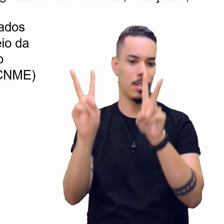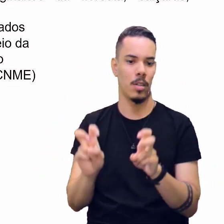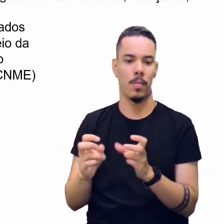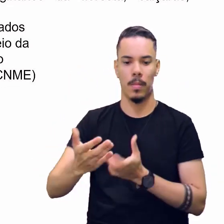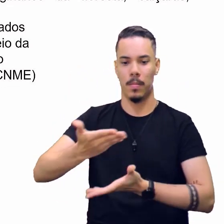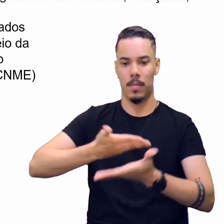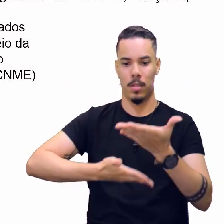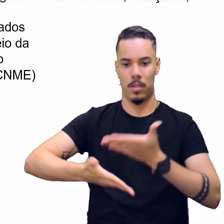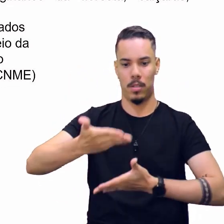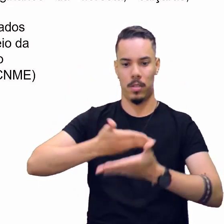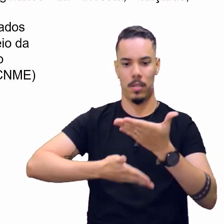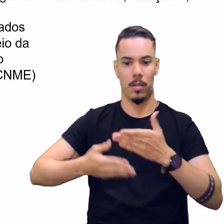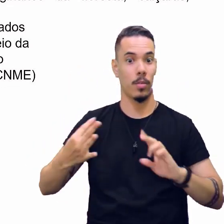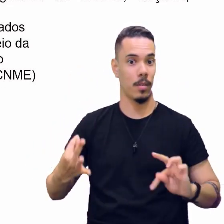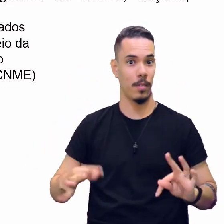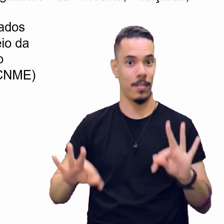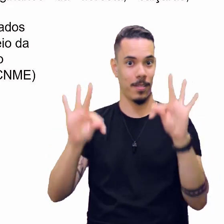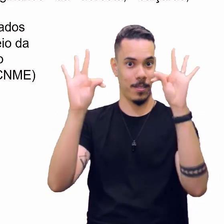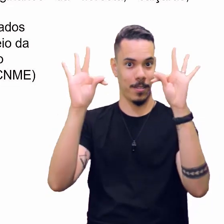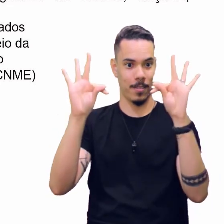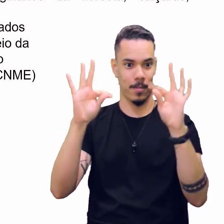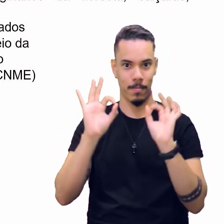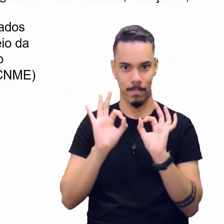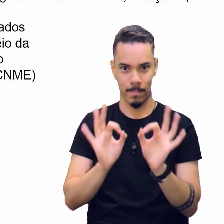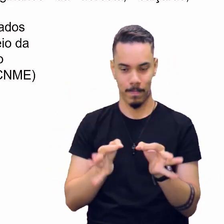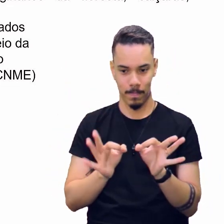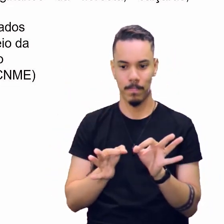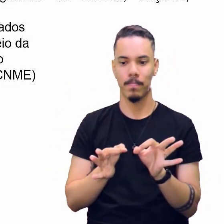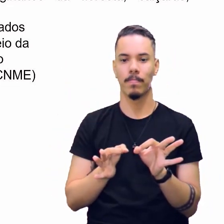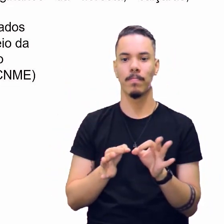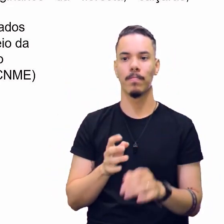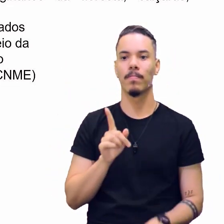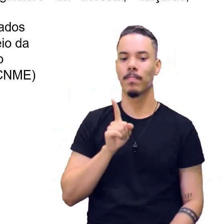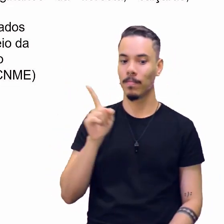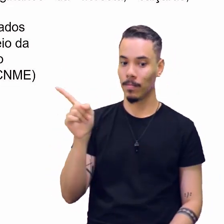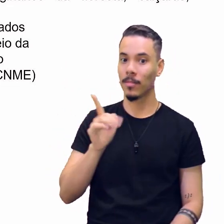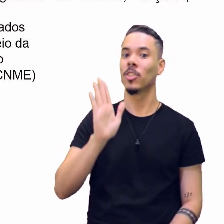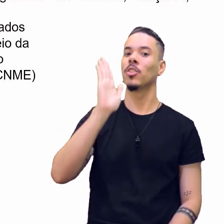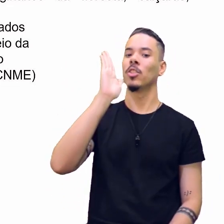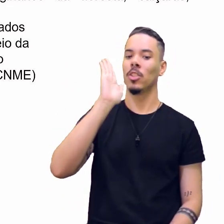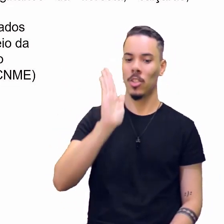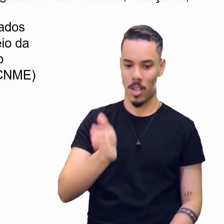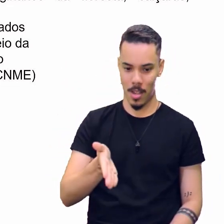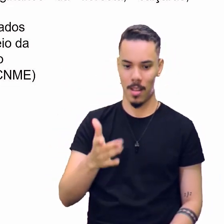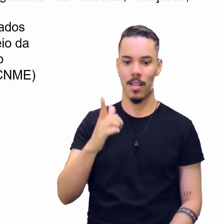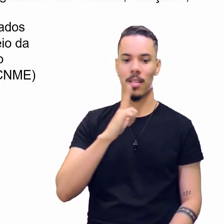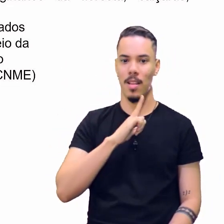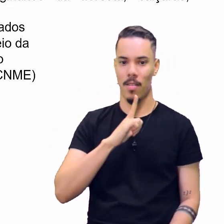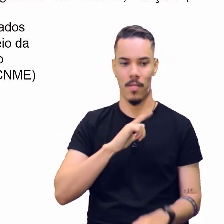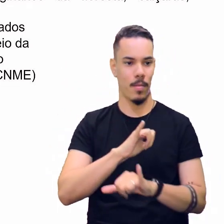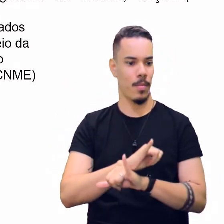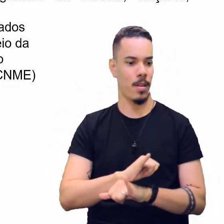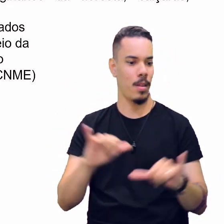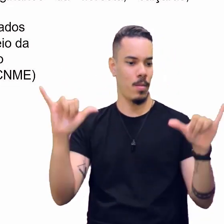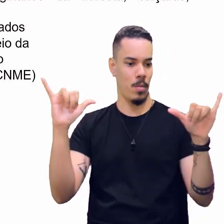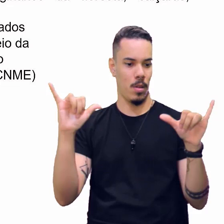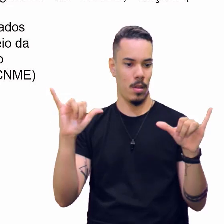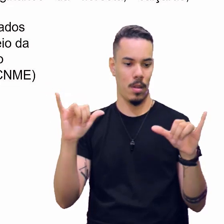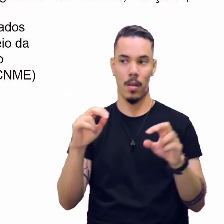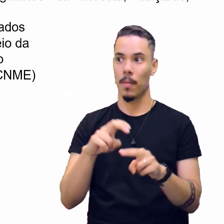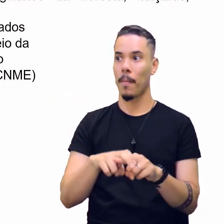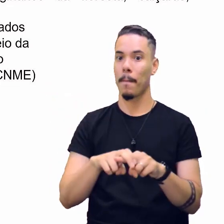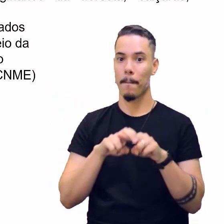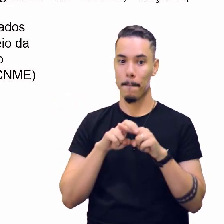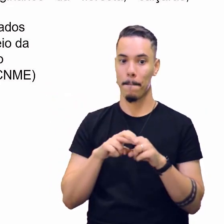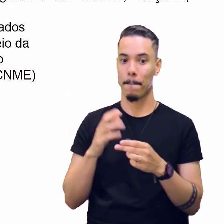mediação tecnológica, tá bom? Isso aqui já saiu, uma reportagem. Então, aqui nós